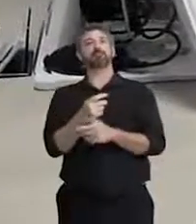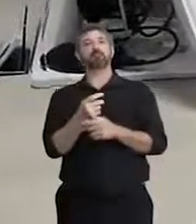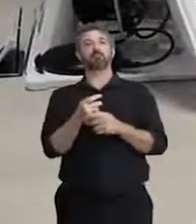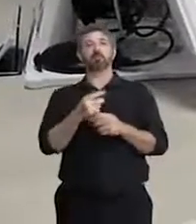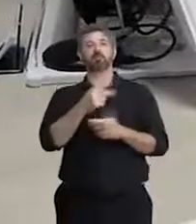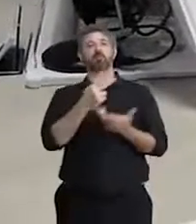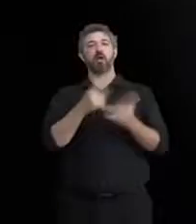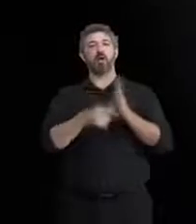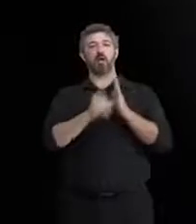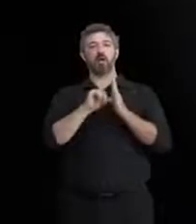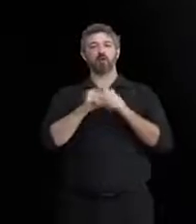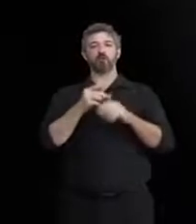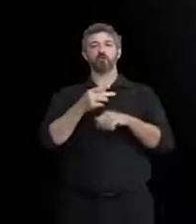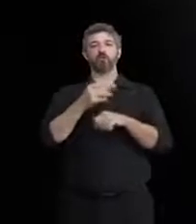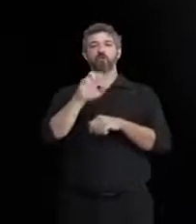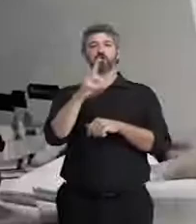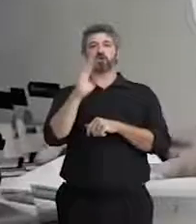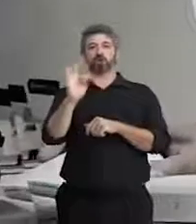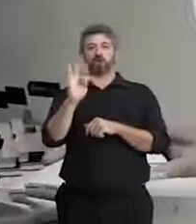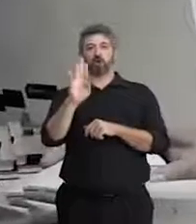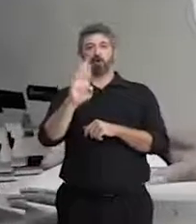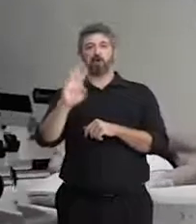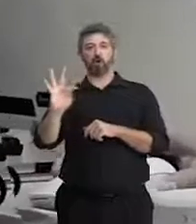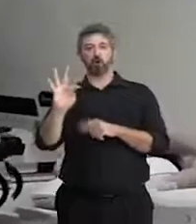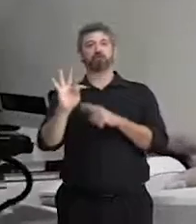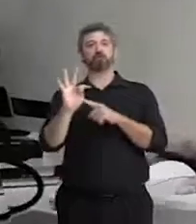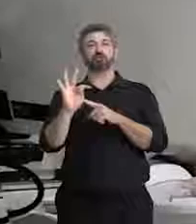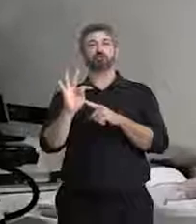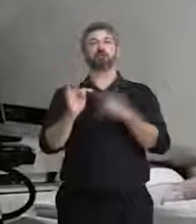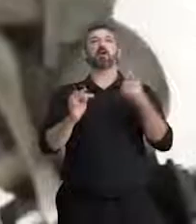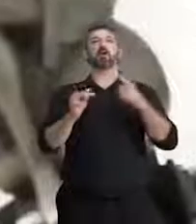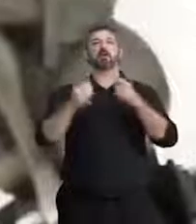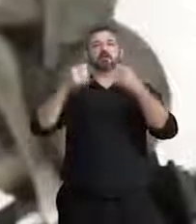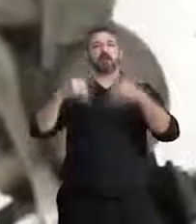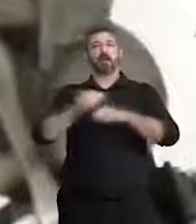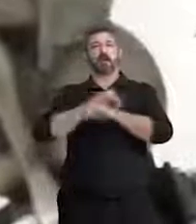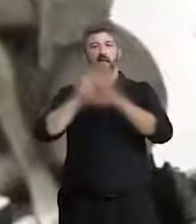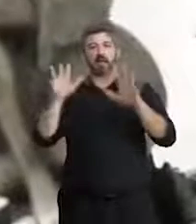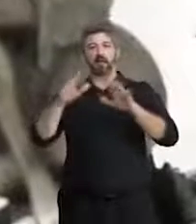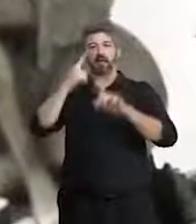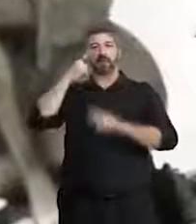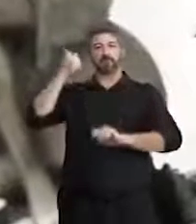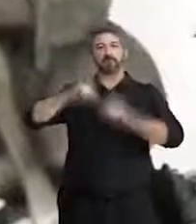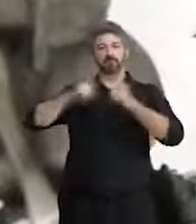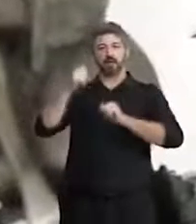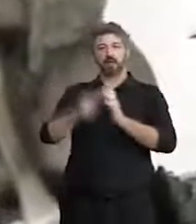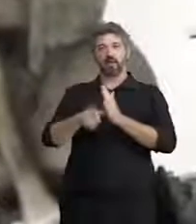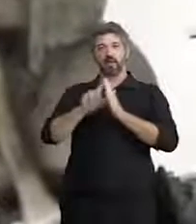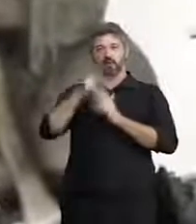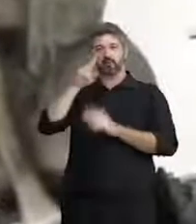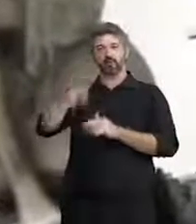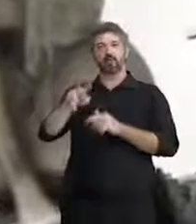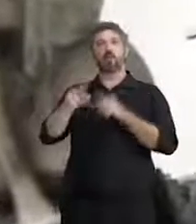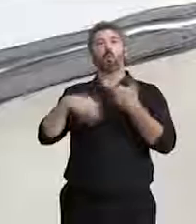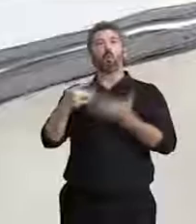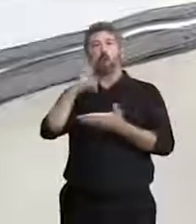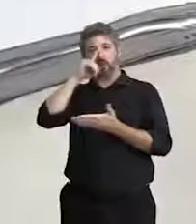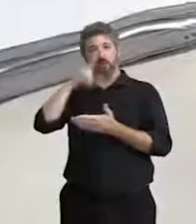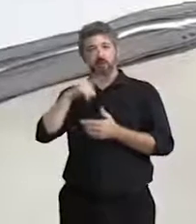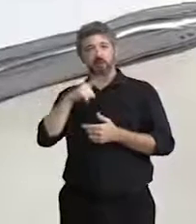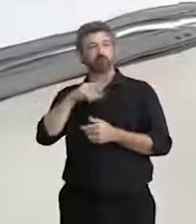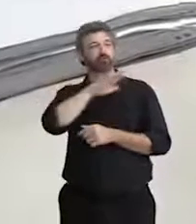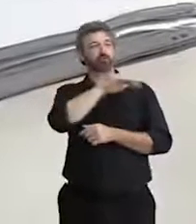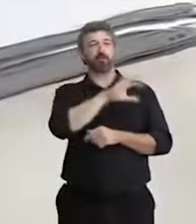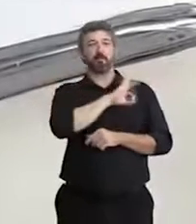risco e aciona a polícia em situações de flagrante, inclusive enviando uma viatura quando a vítima não consegue